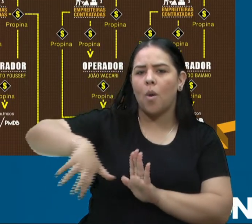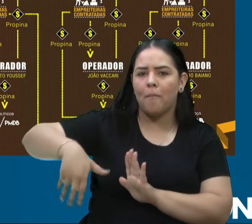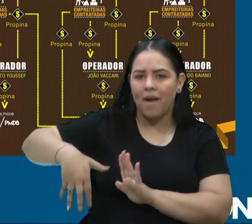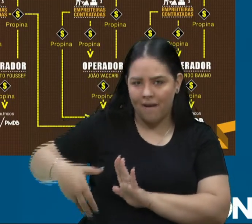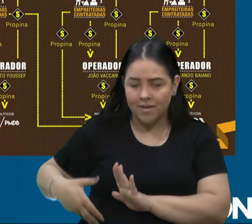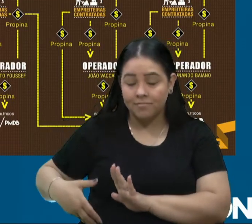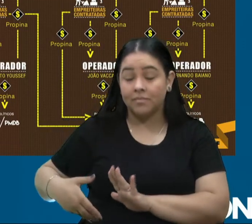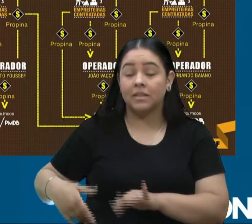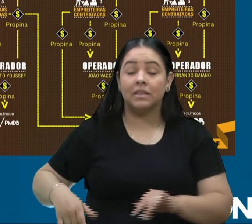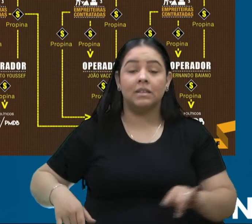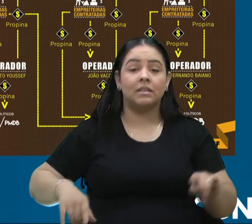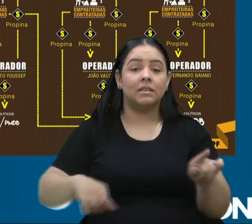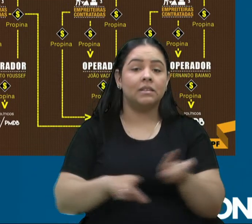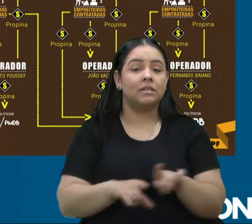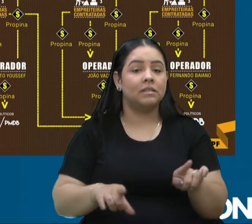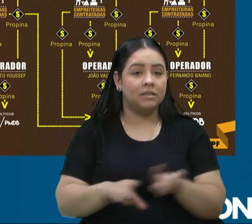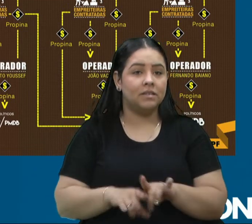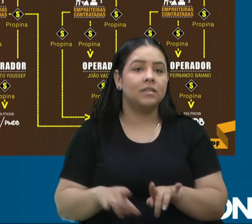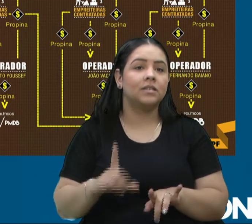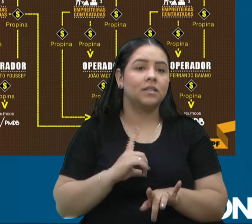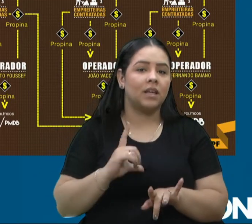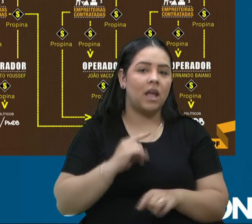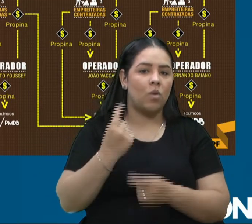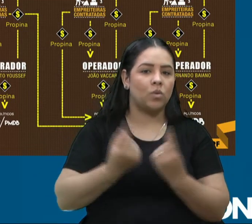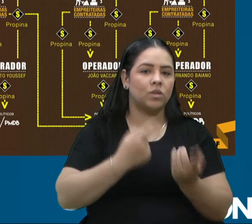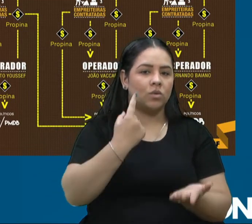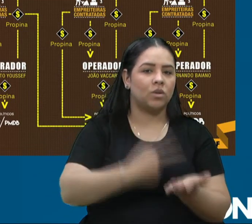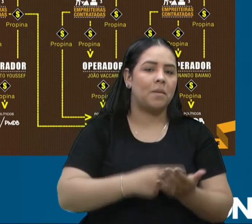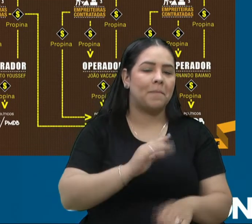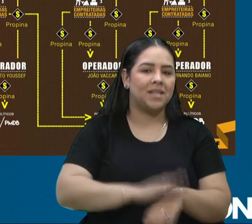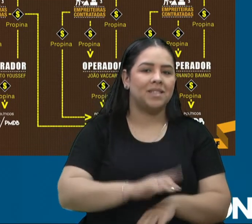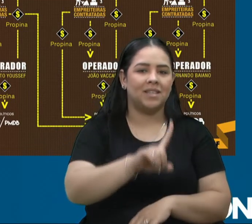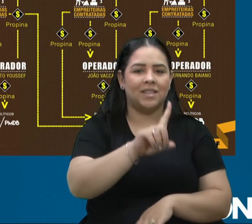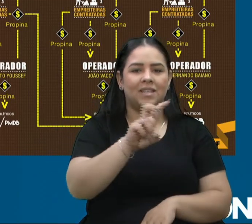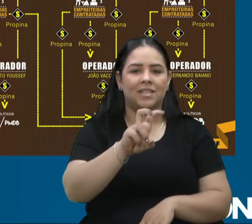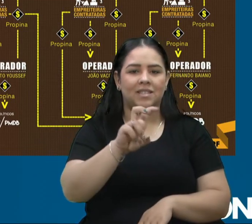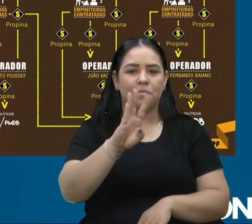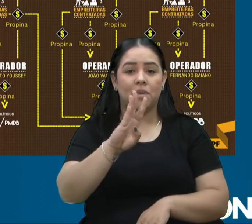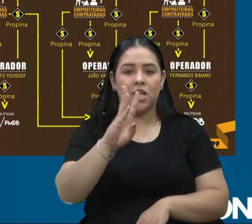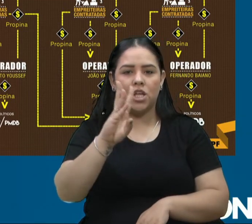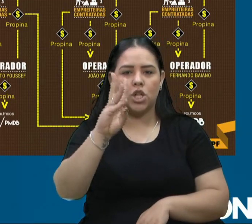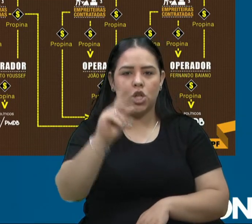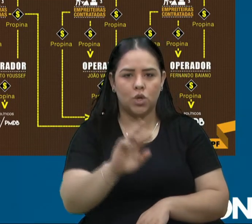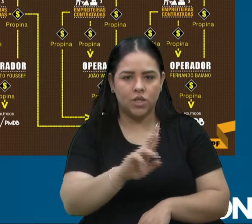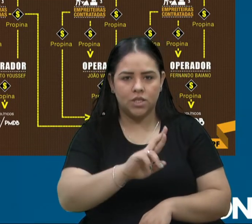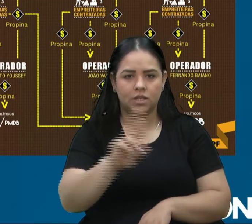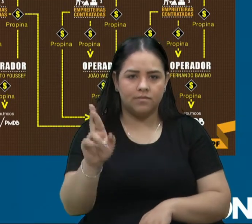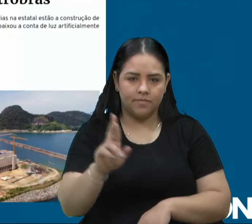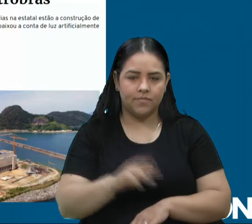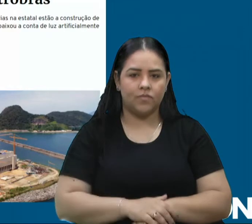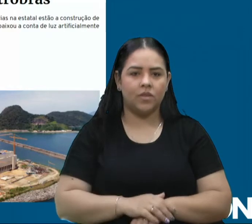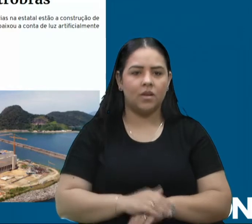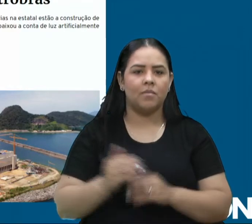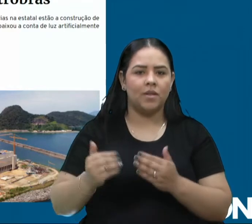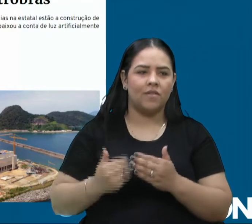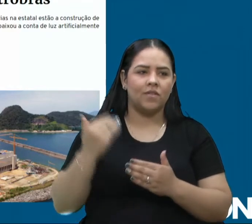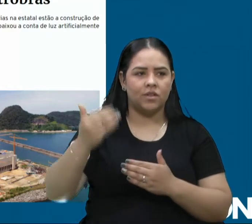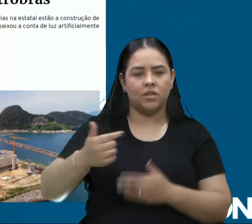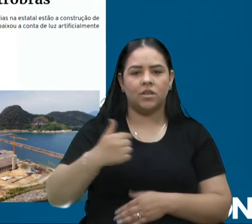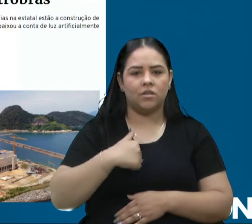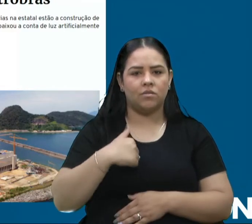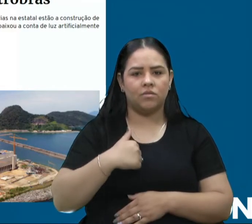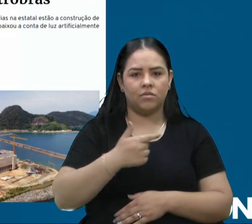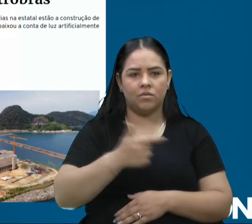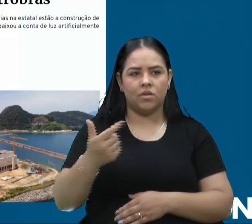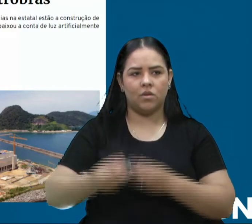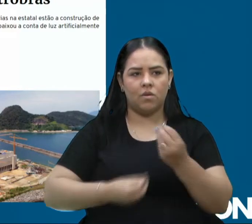em acordo de leniência, serão devolvidos mais 15 bilhões de reais. Indo mais à frente, outra coisa que eu não tenho como concordar ou fazer qualquer tipo